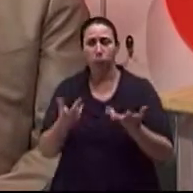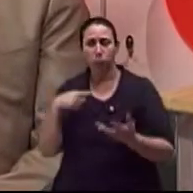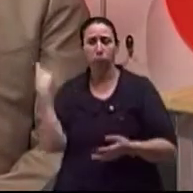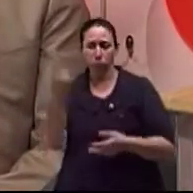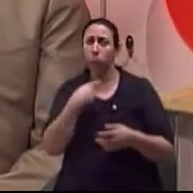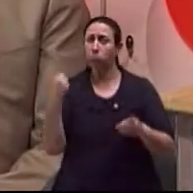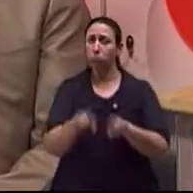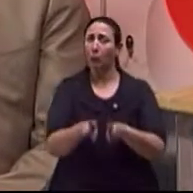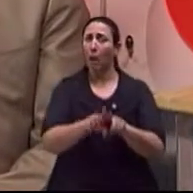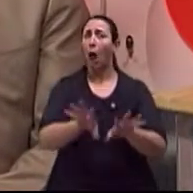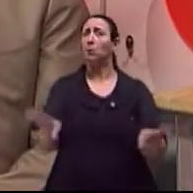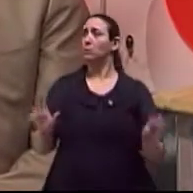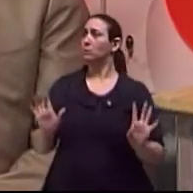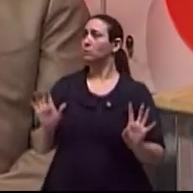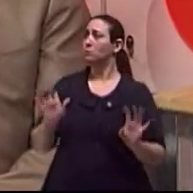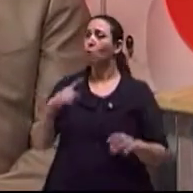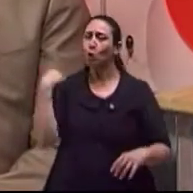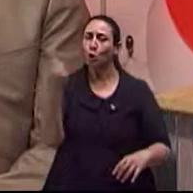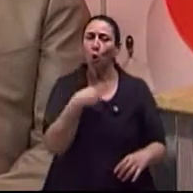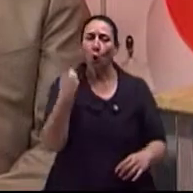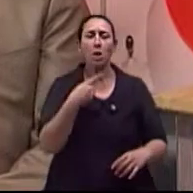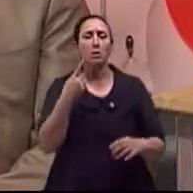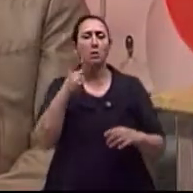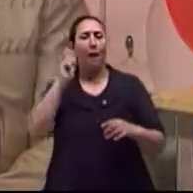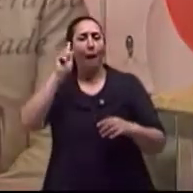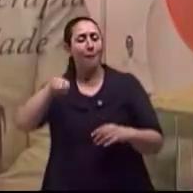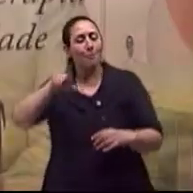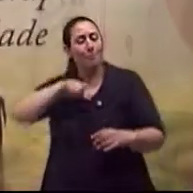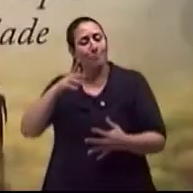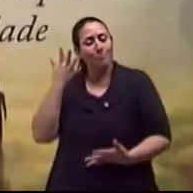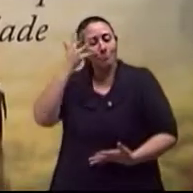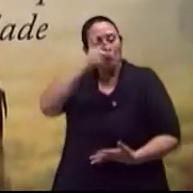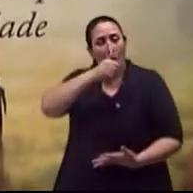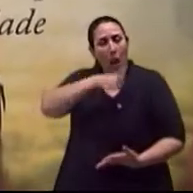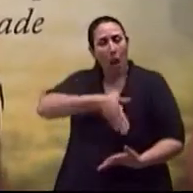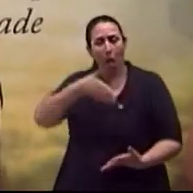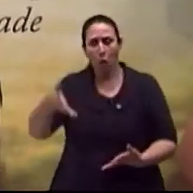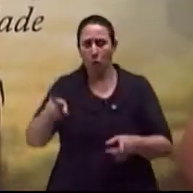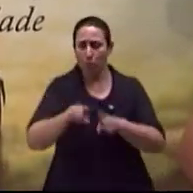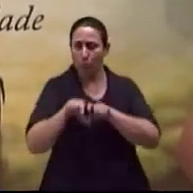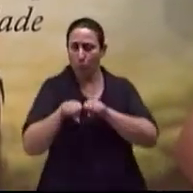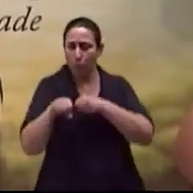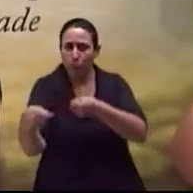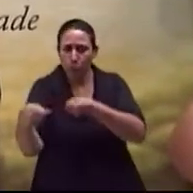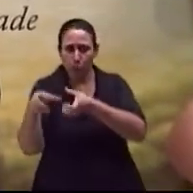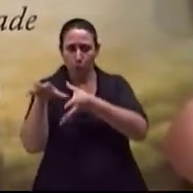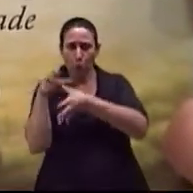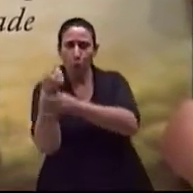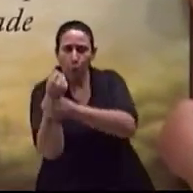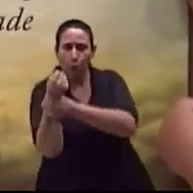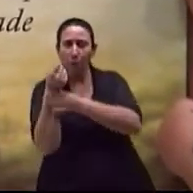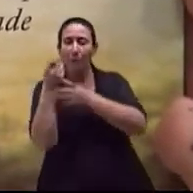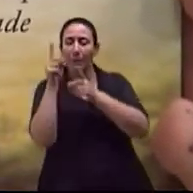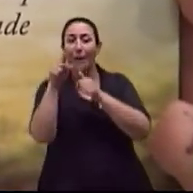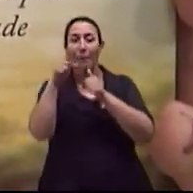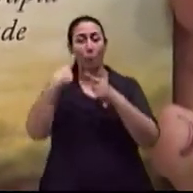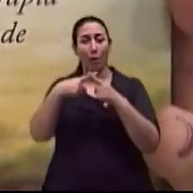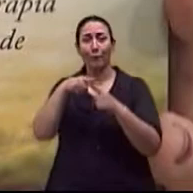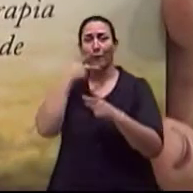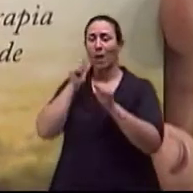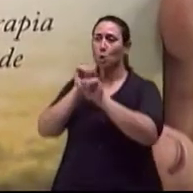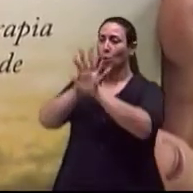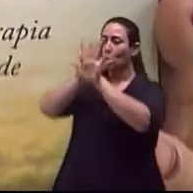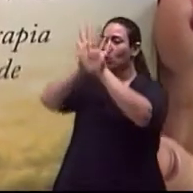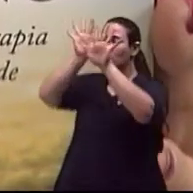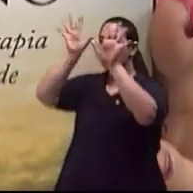Que a luz faz mais sentido por existir a sombra E a sombra é inseparável da luz Onde tiver